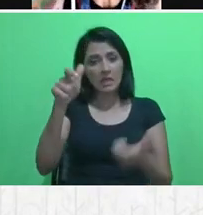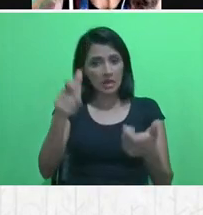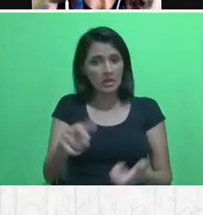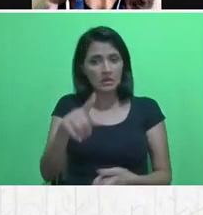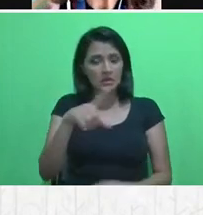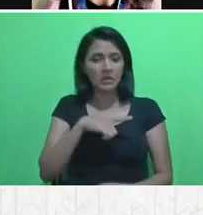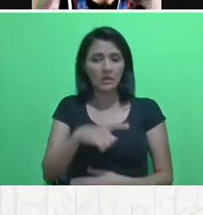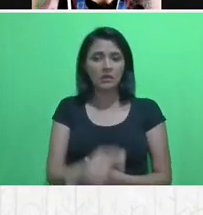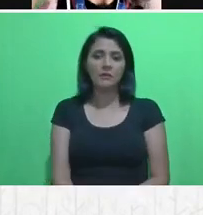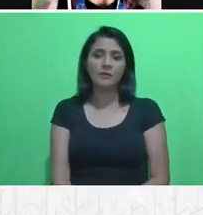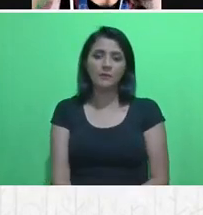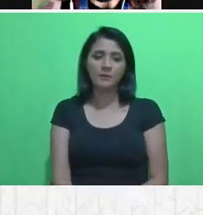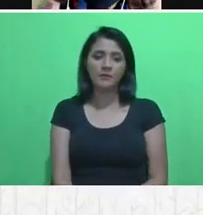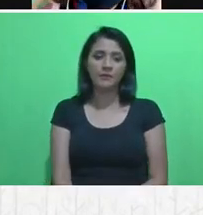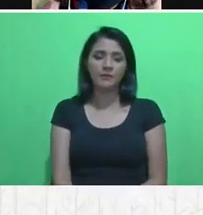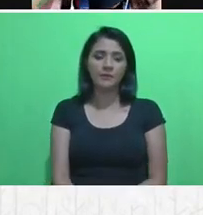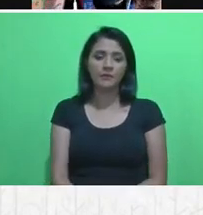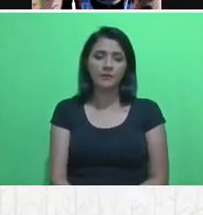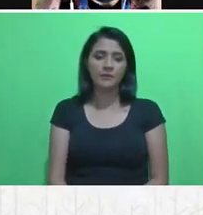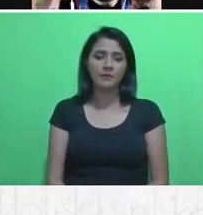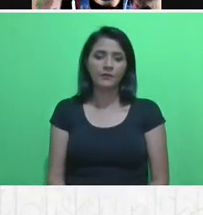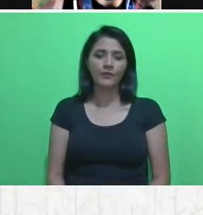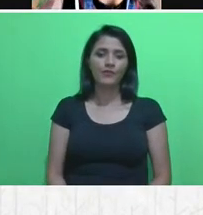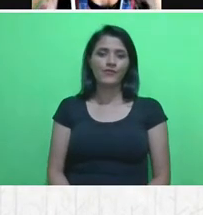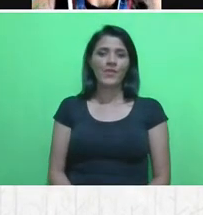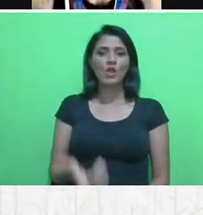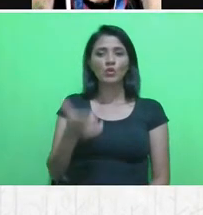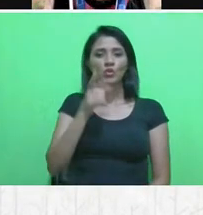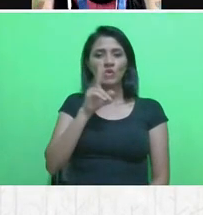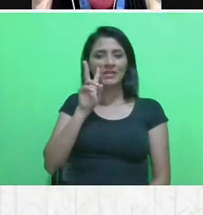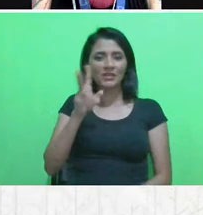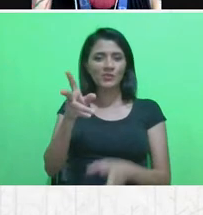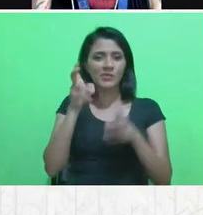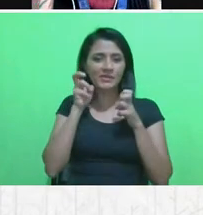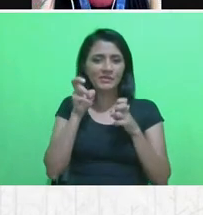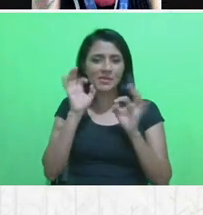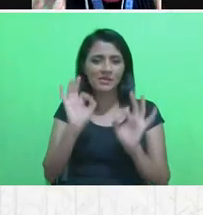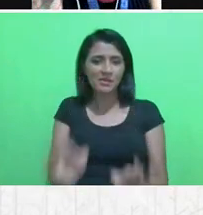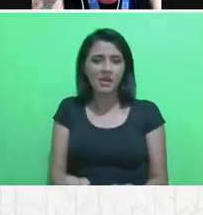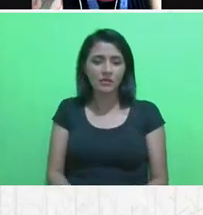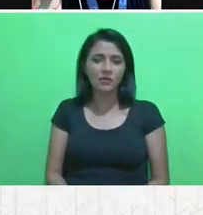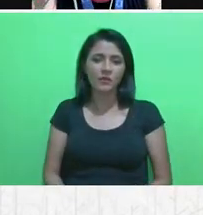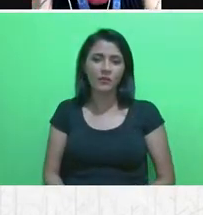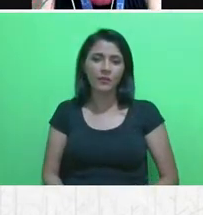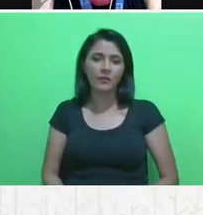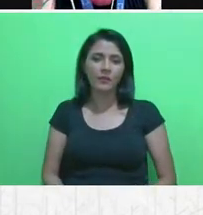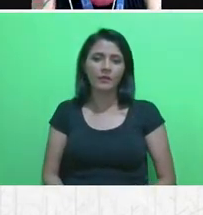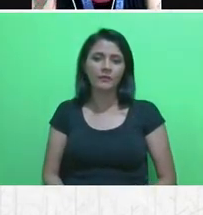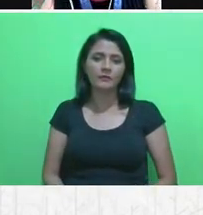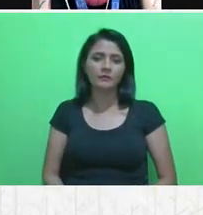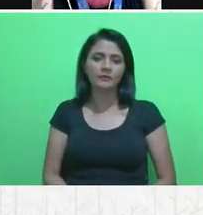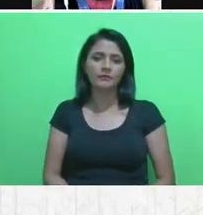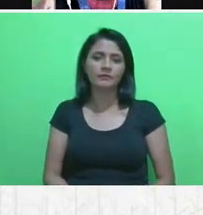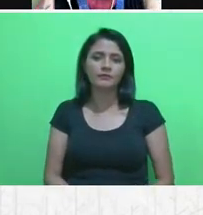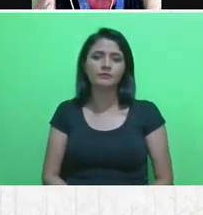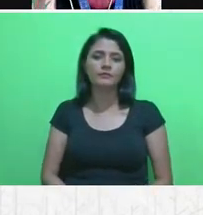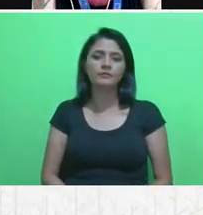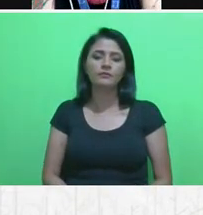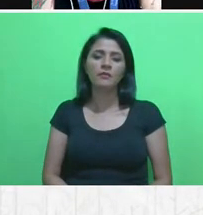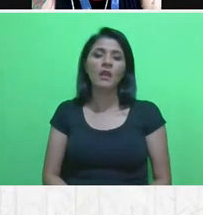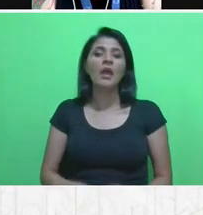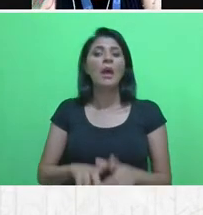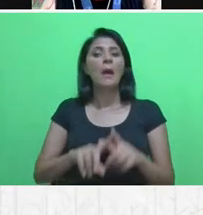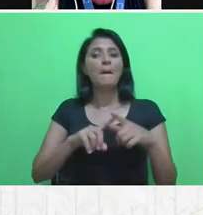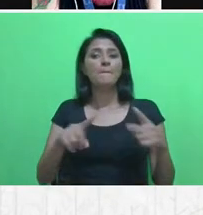nossa, é porque eu não estou conseguindo enxergar direito, mas a gente, qualquer dúvida estou à